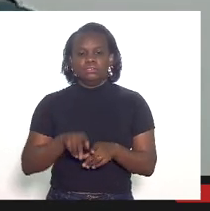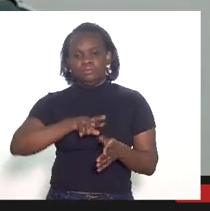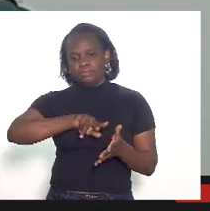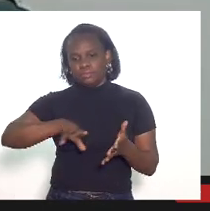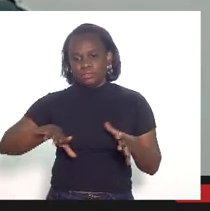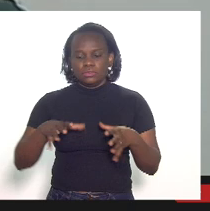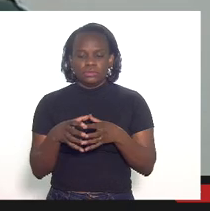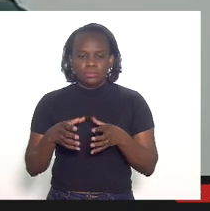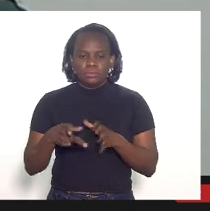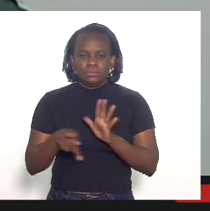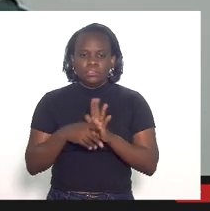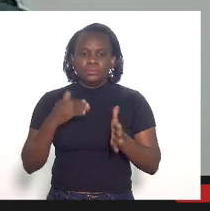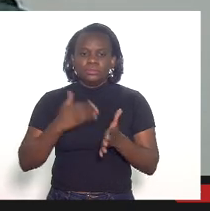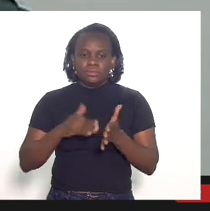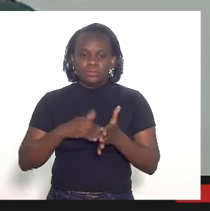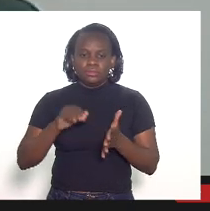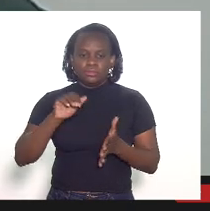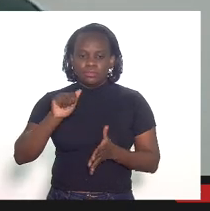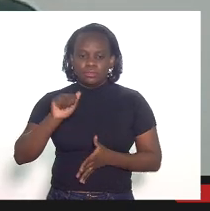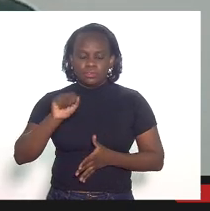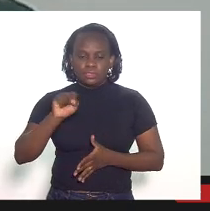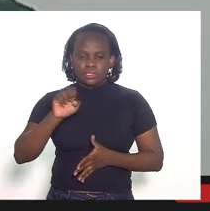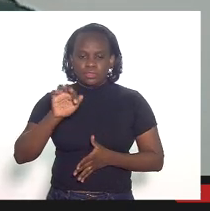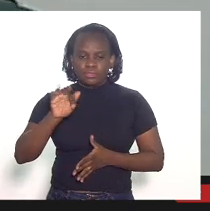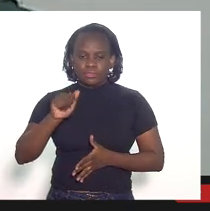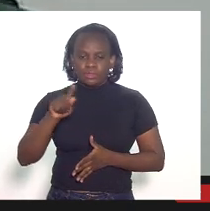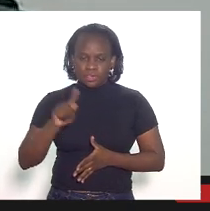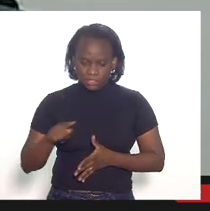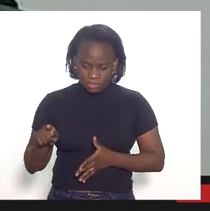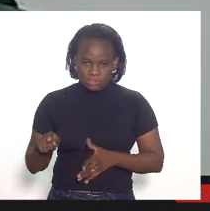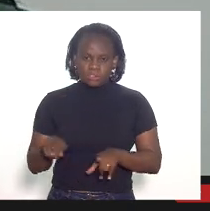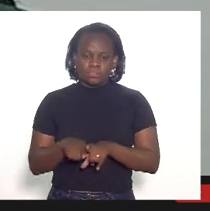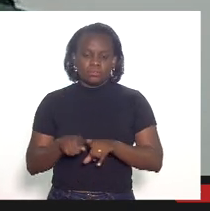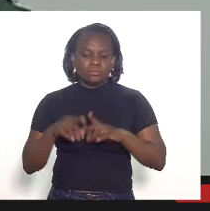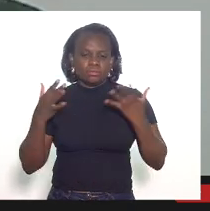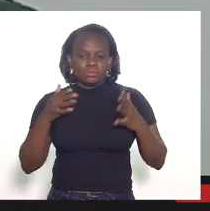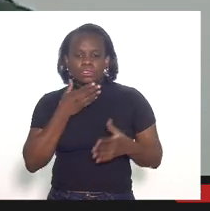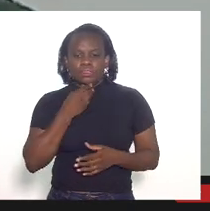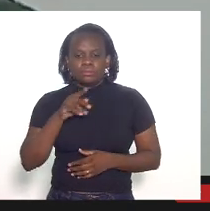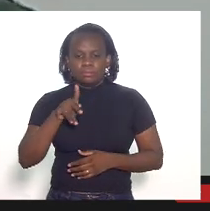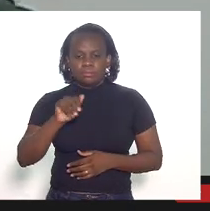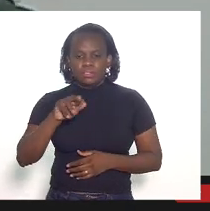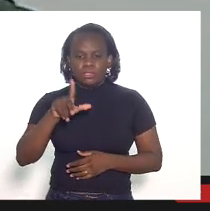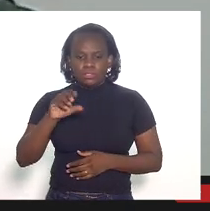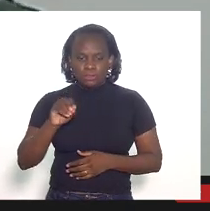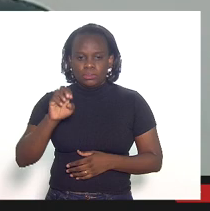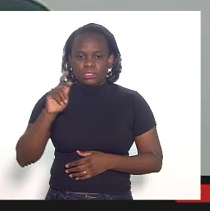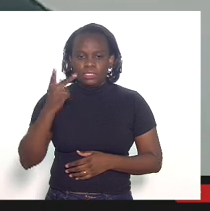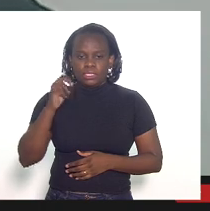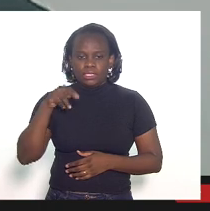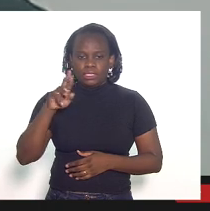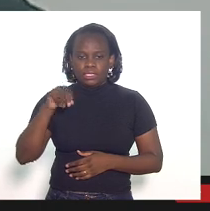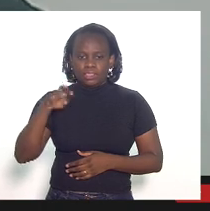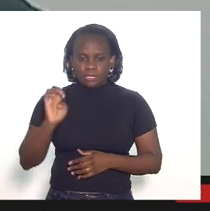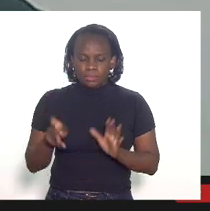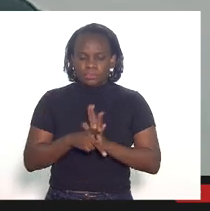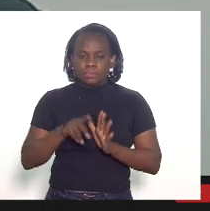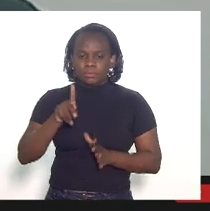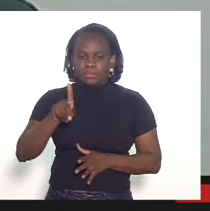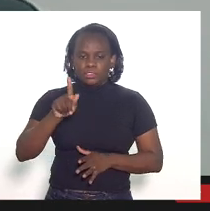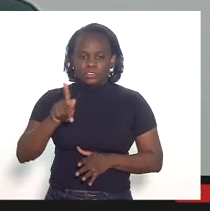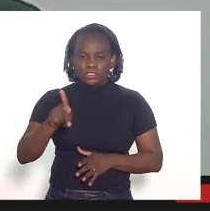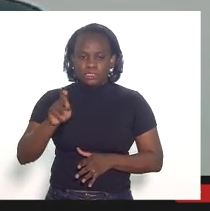membros da secretaria de fazenda saudar aqui o doutor Paulo Henrique da PGE e